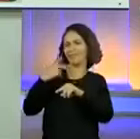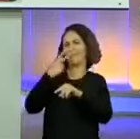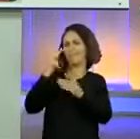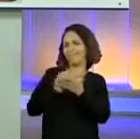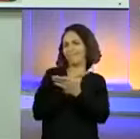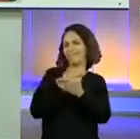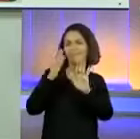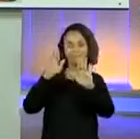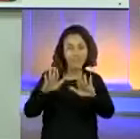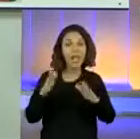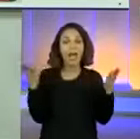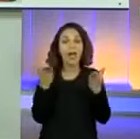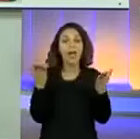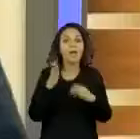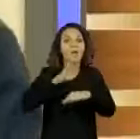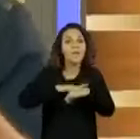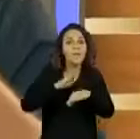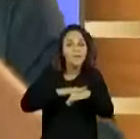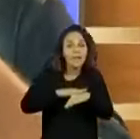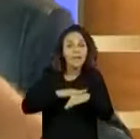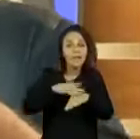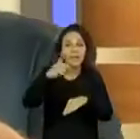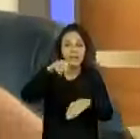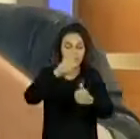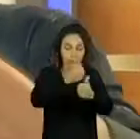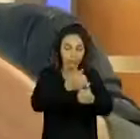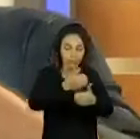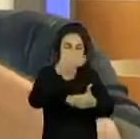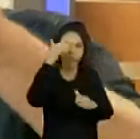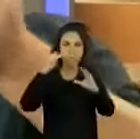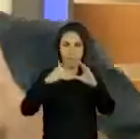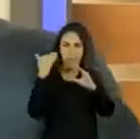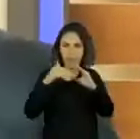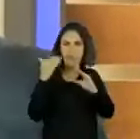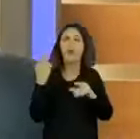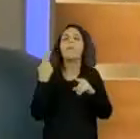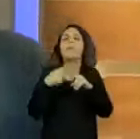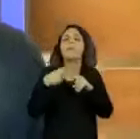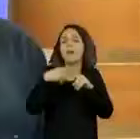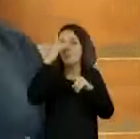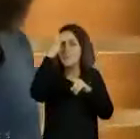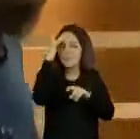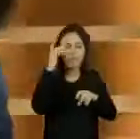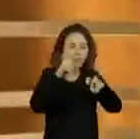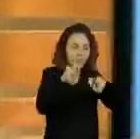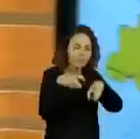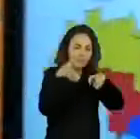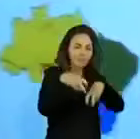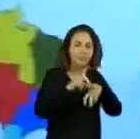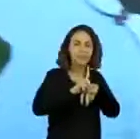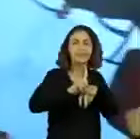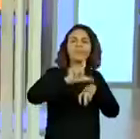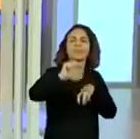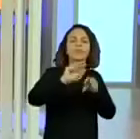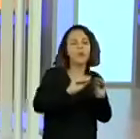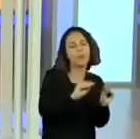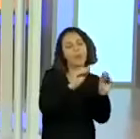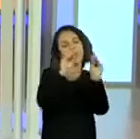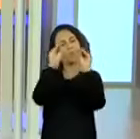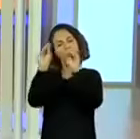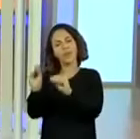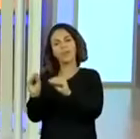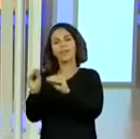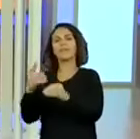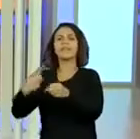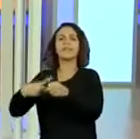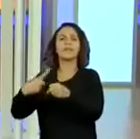nesse exato momento, por que as pessoas saem do campo. Vamos lá? Vou pegar aqui, eu tenho medo